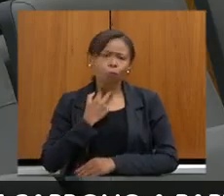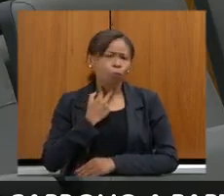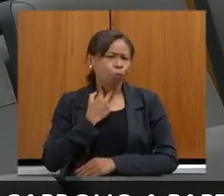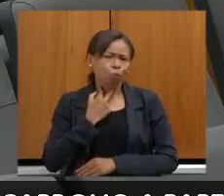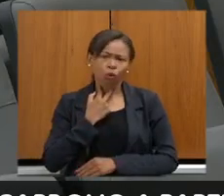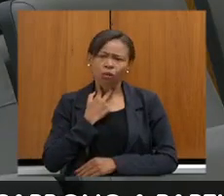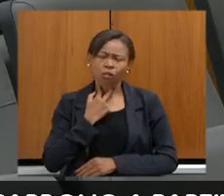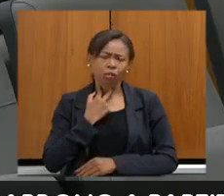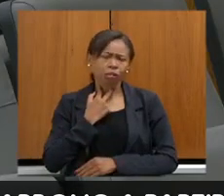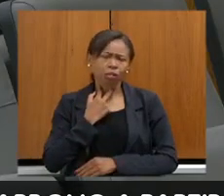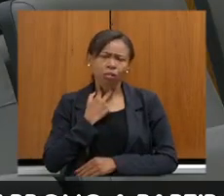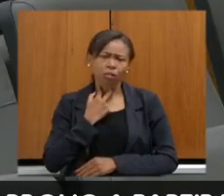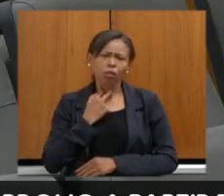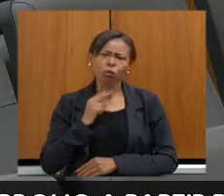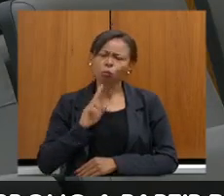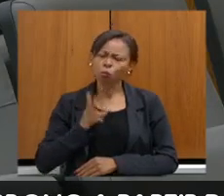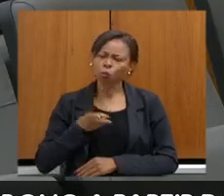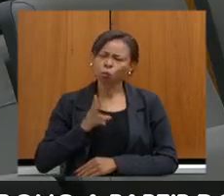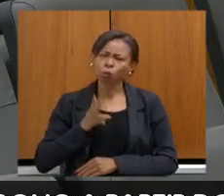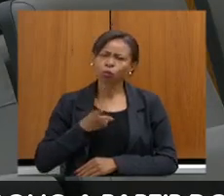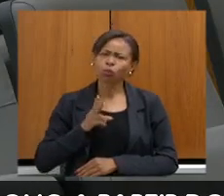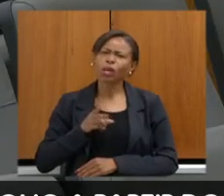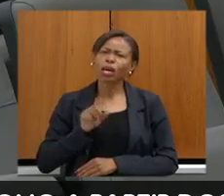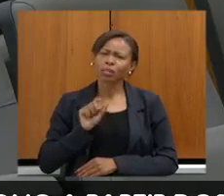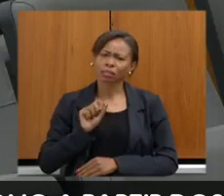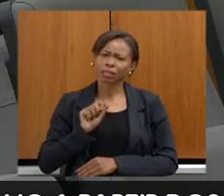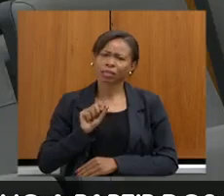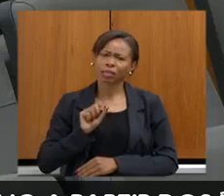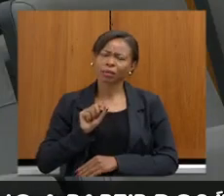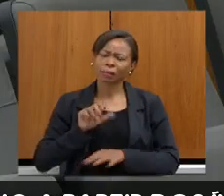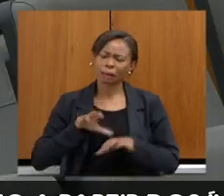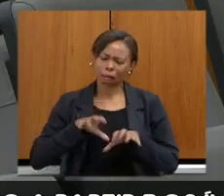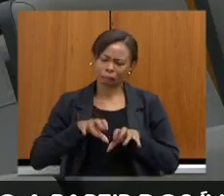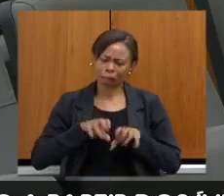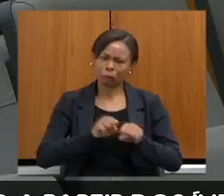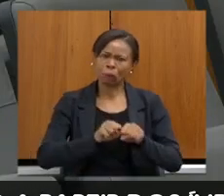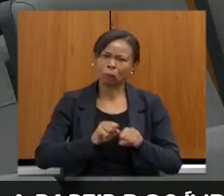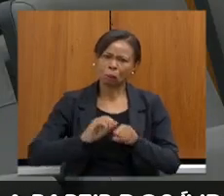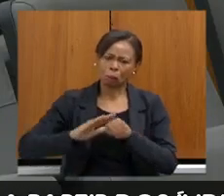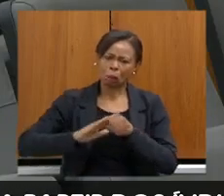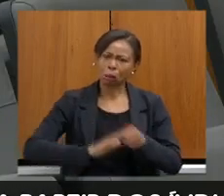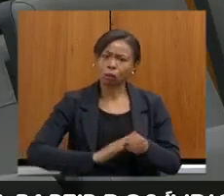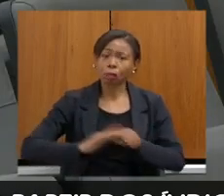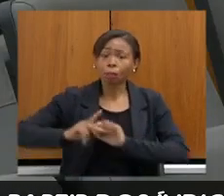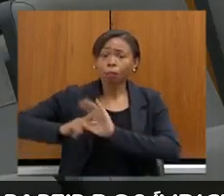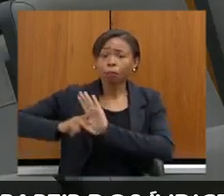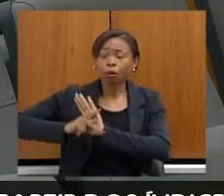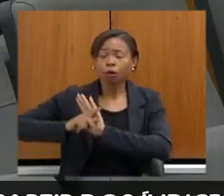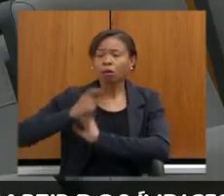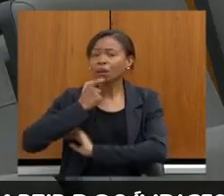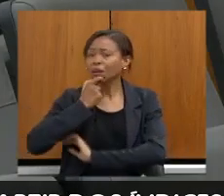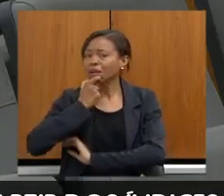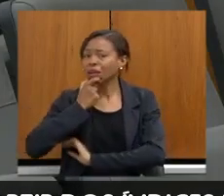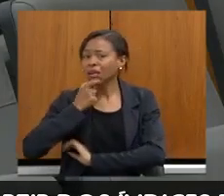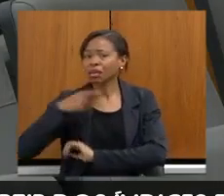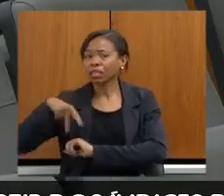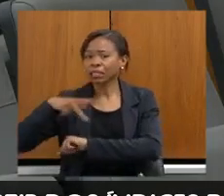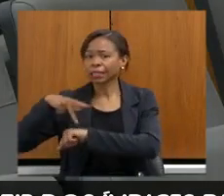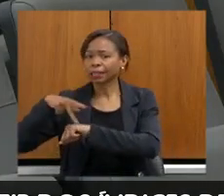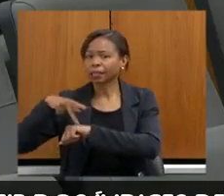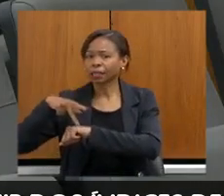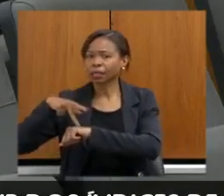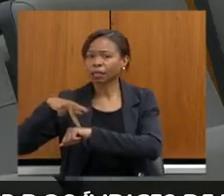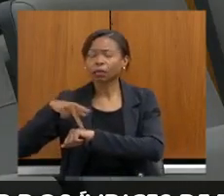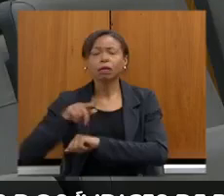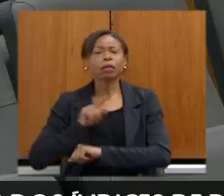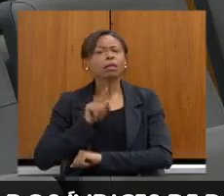da Inglaterra. Se nós observarmos, nossos bairros de